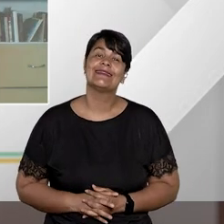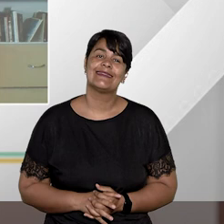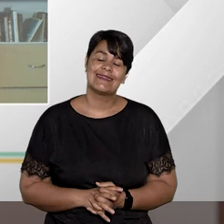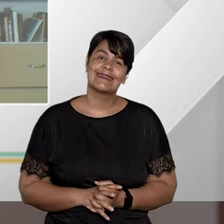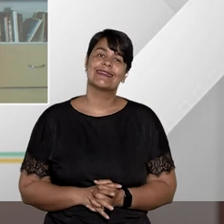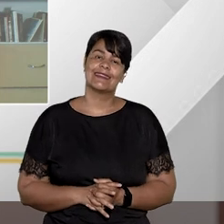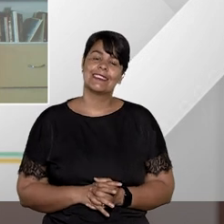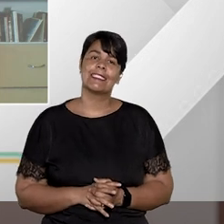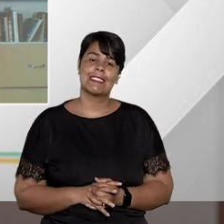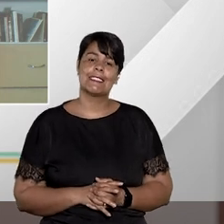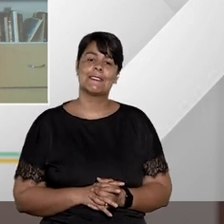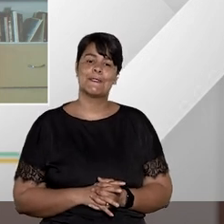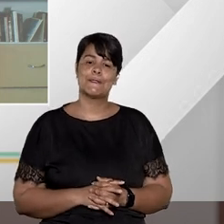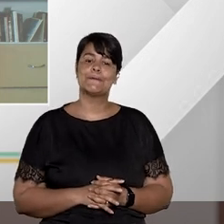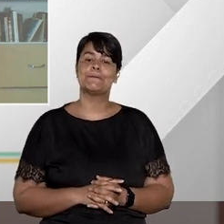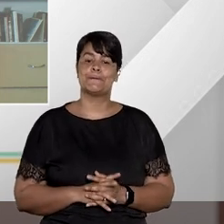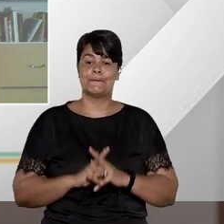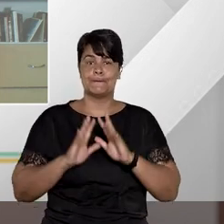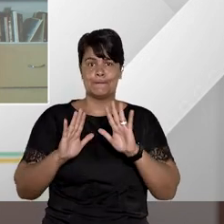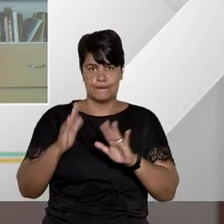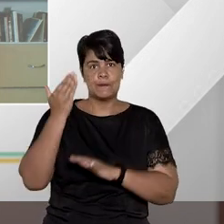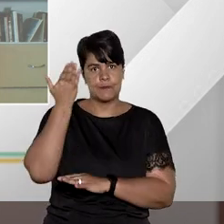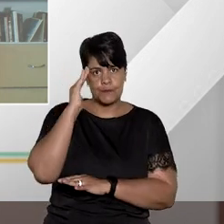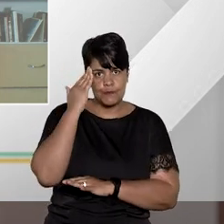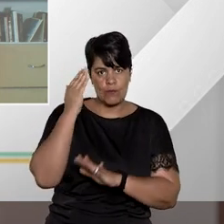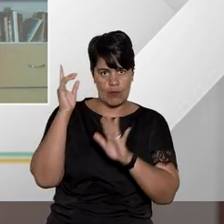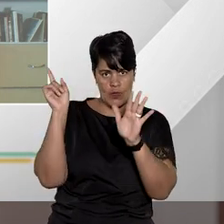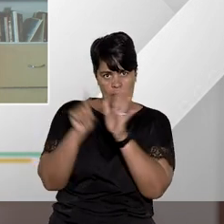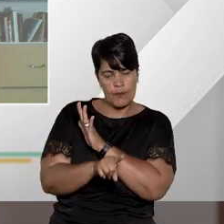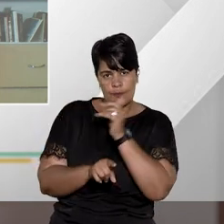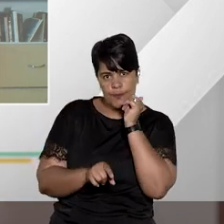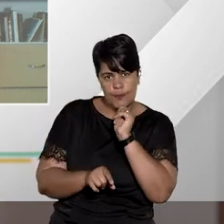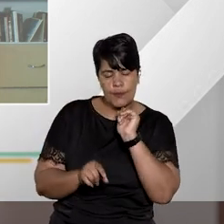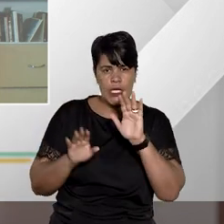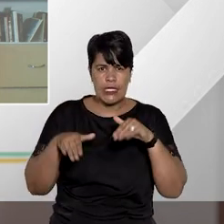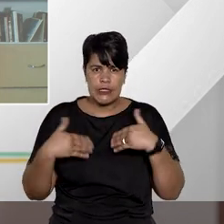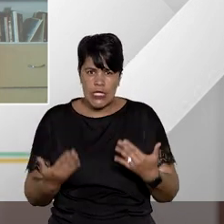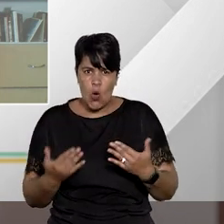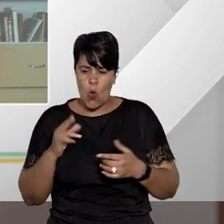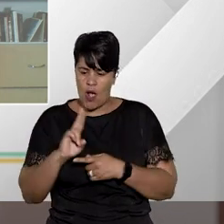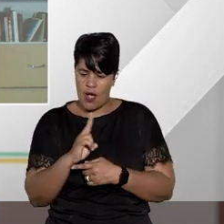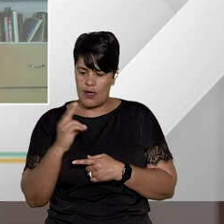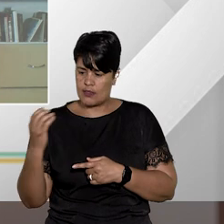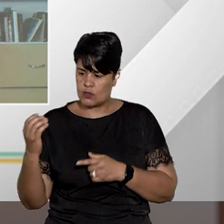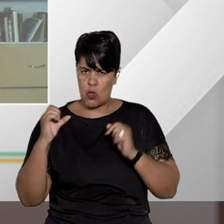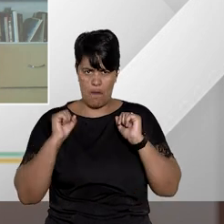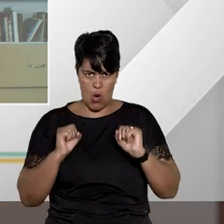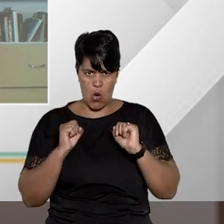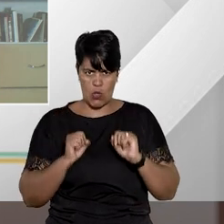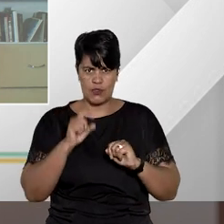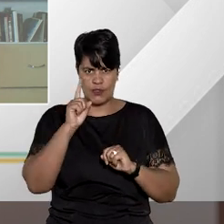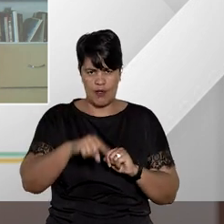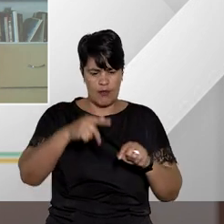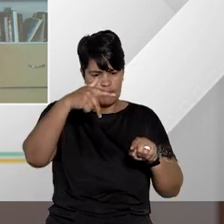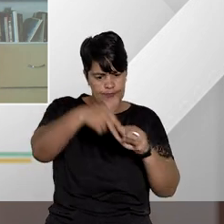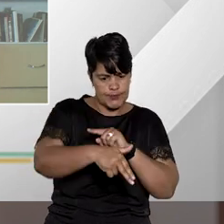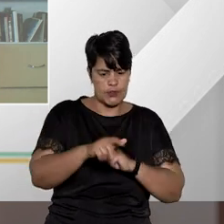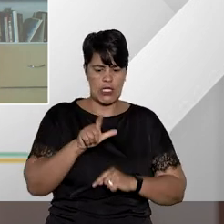Ok, doutora Geilza, então, habeas corpus, ele pode ser impetrado contra a decisão que indefere liminar na origem?